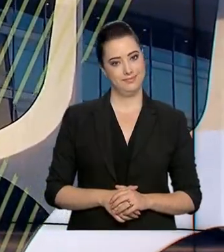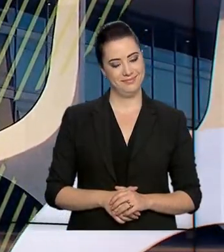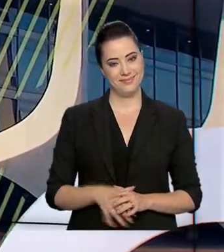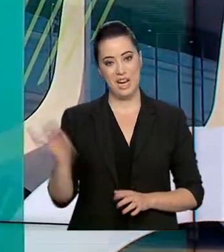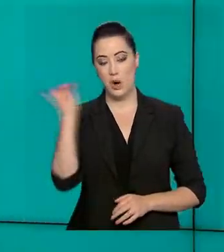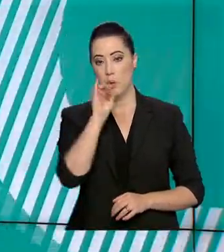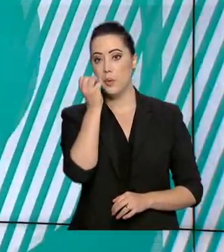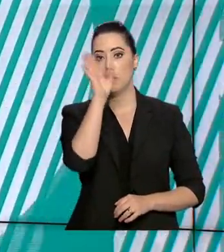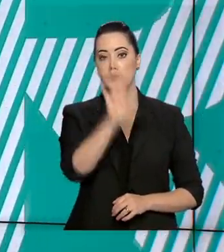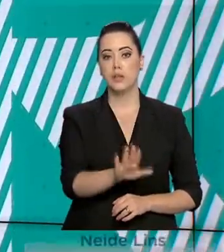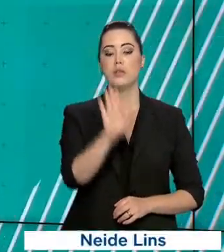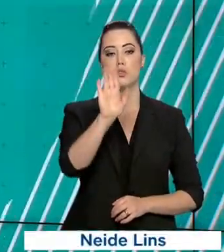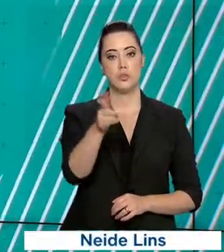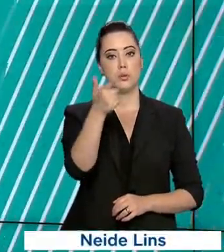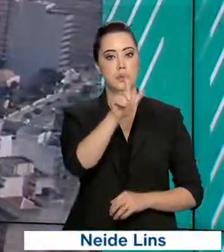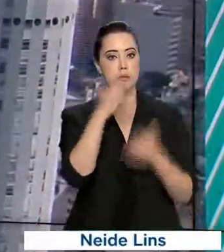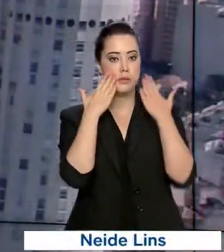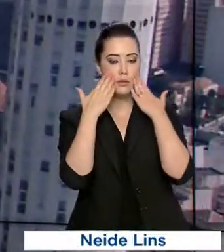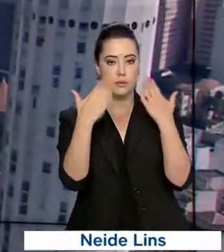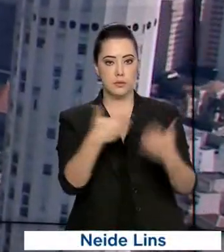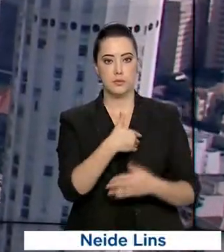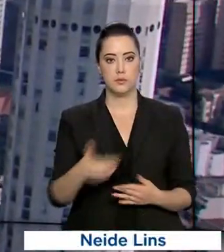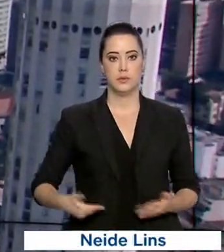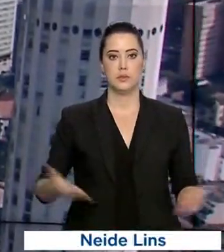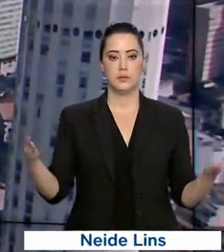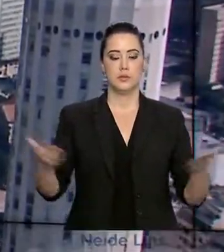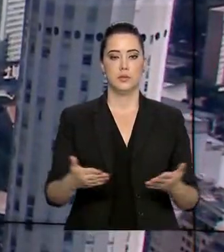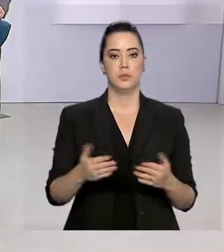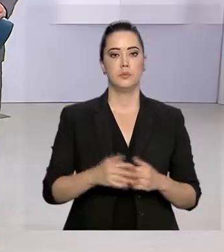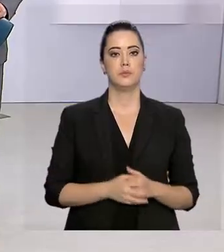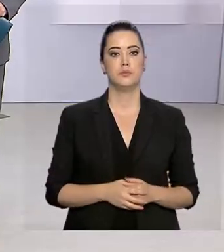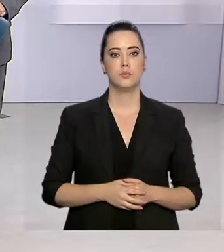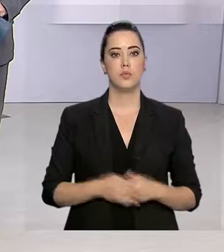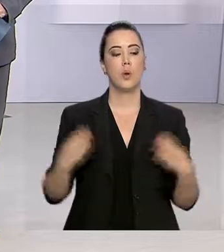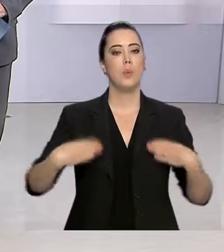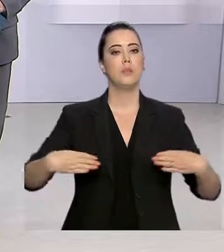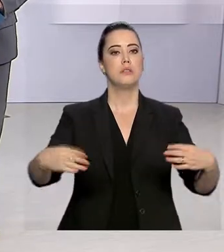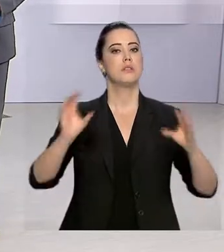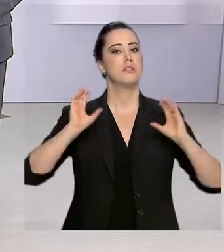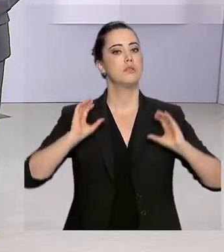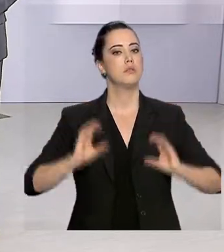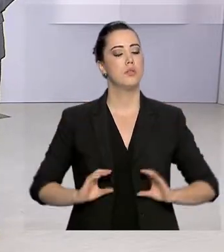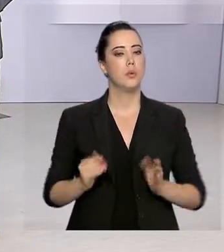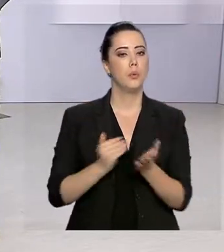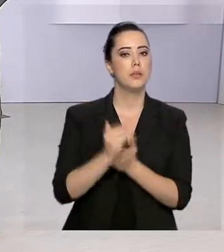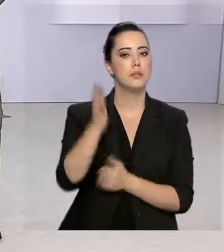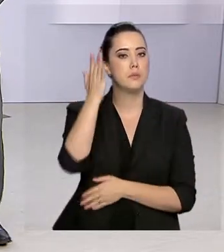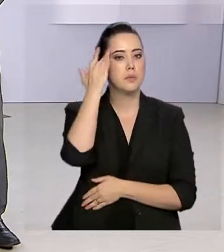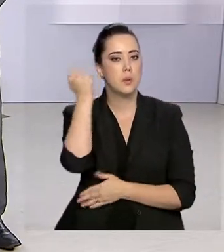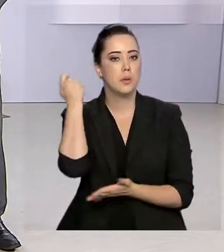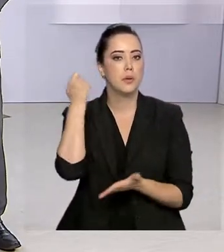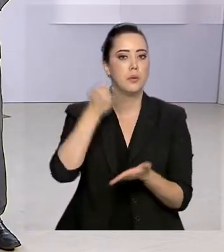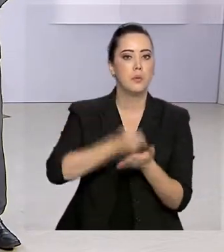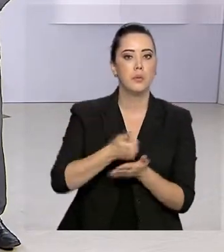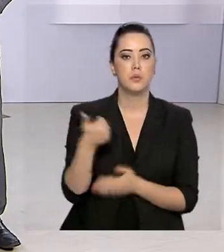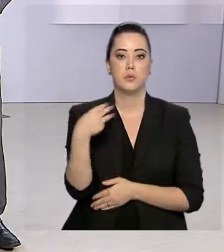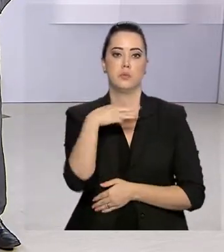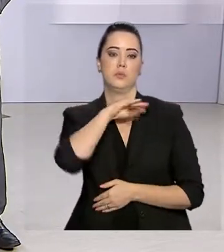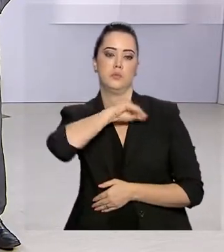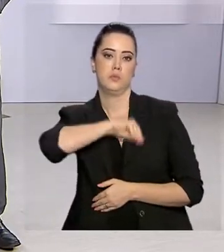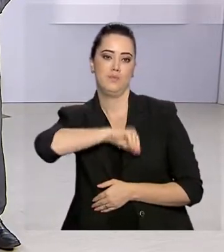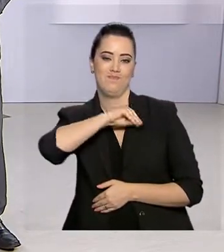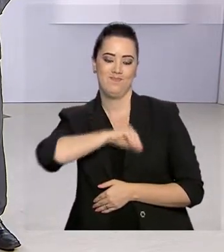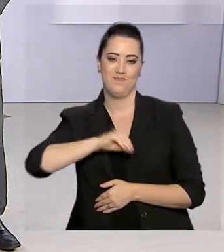Olá, boa tarde. Já está no ar mais um Governo Agora. O Ministério da Cidadania inicia amanhã o pagamento do